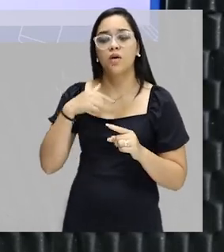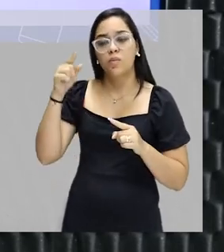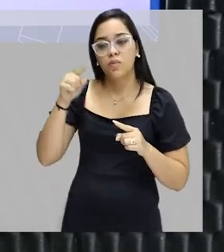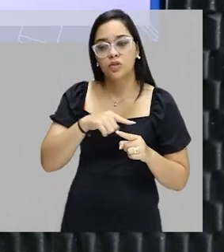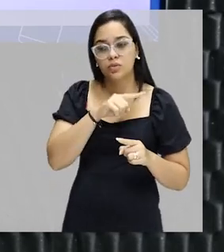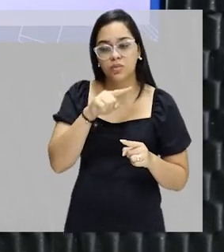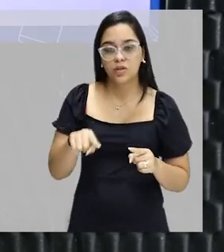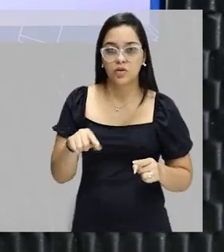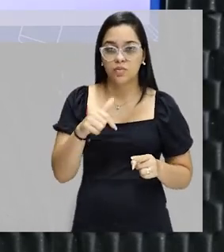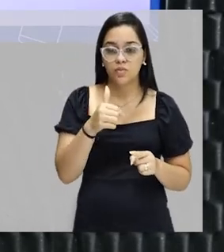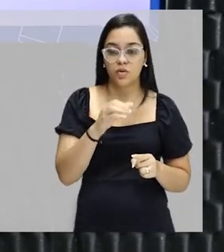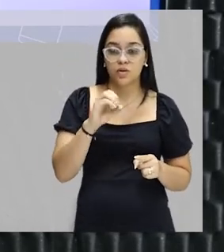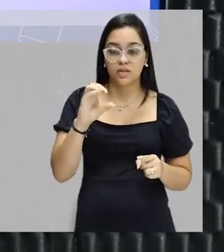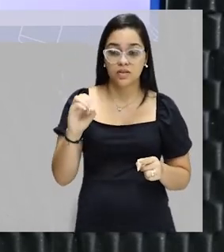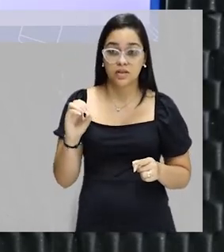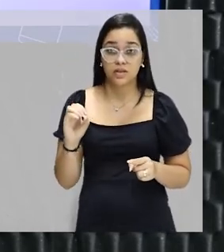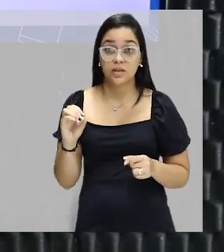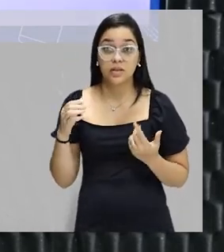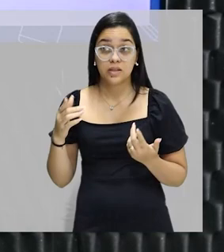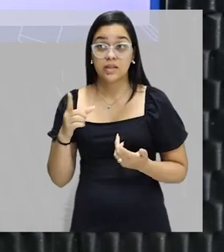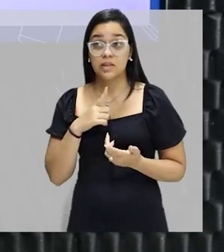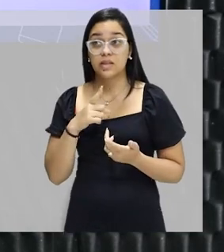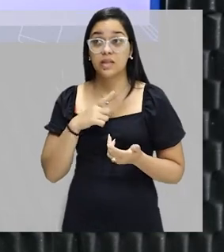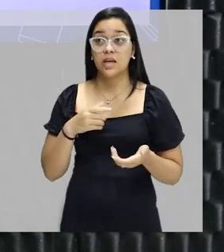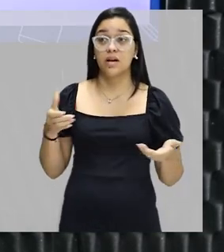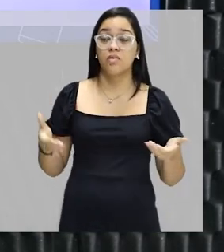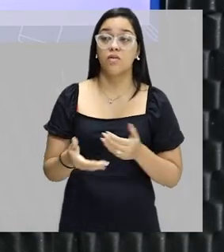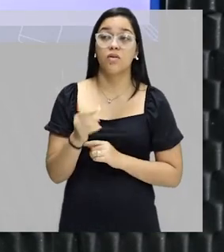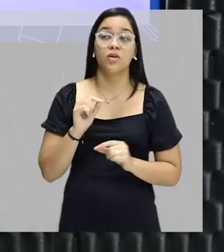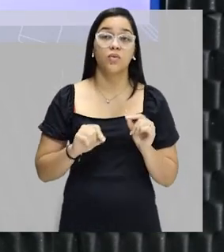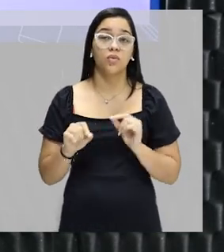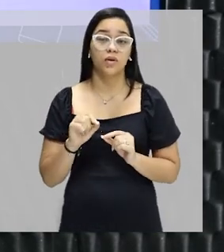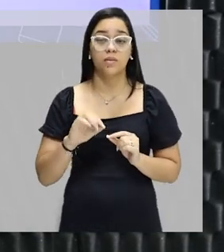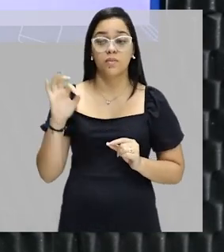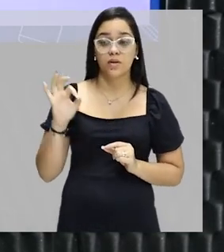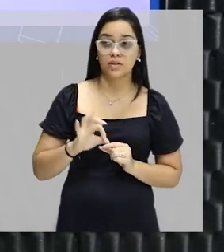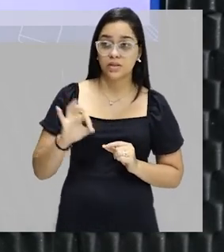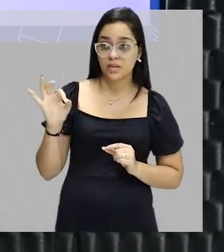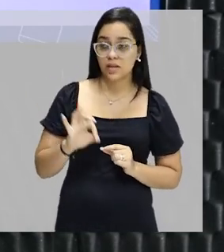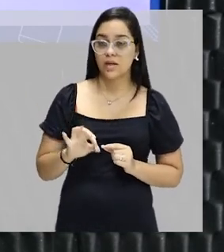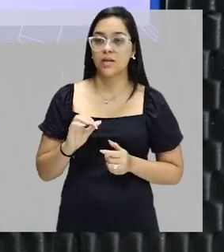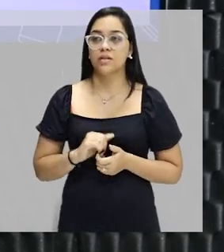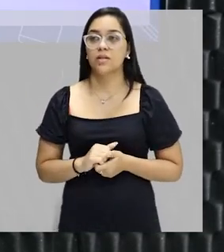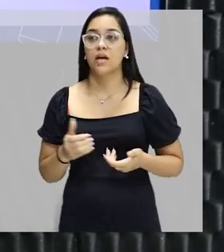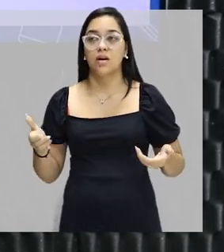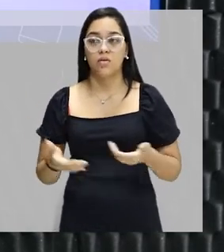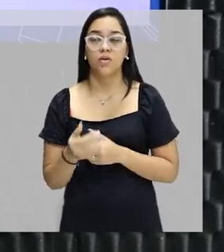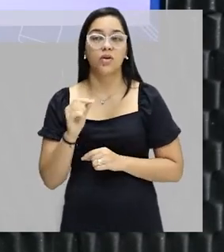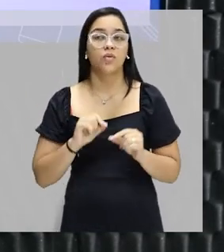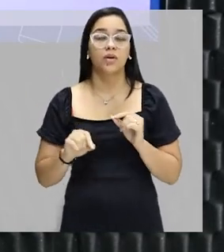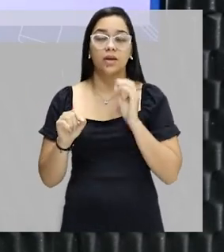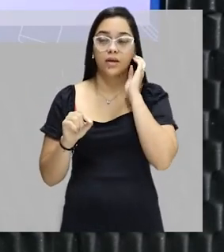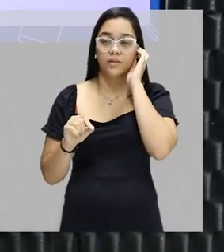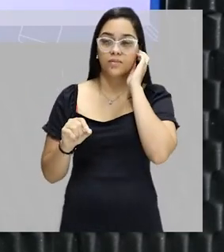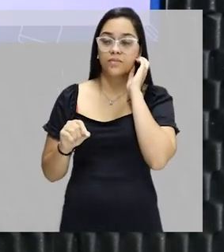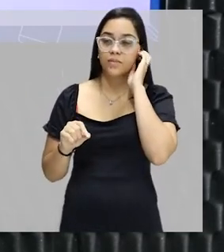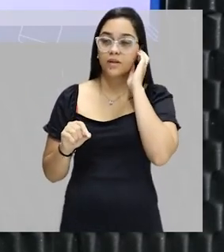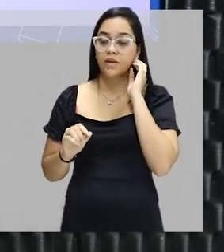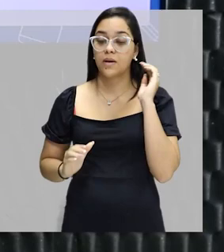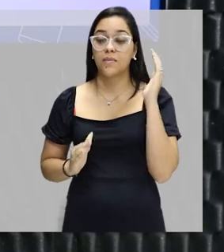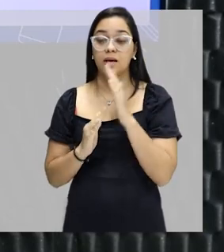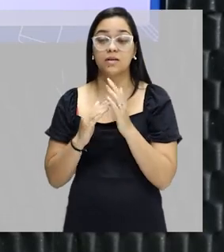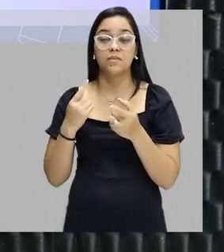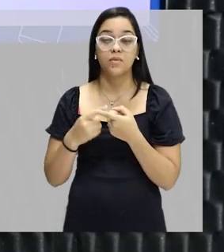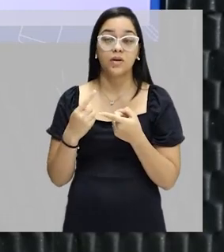por 100%, certo? Eu vou ter agora a porcentagem. Nesse caso, a porcentagem em massa. Porque